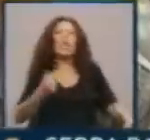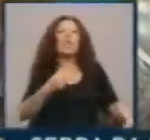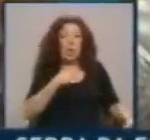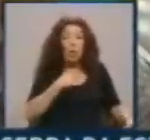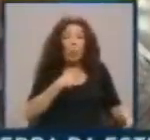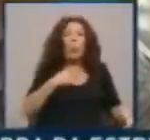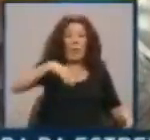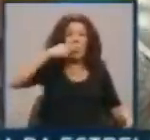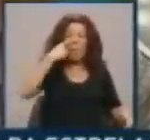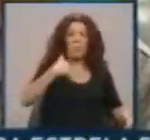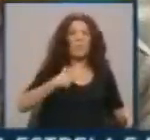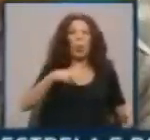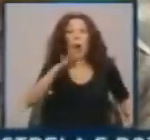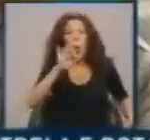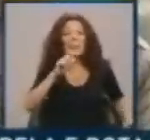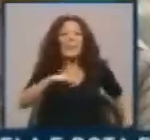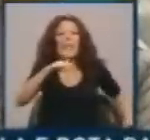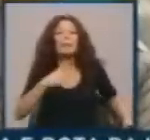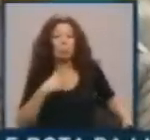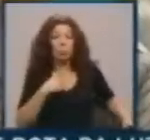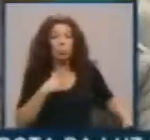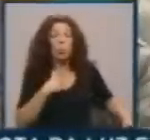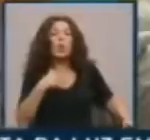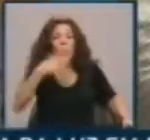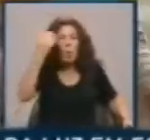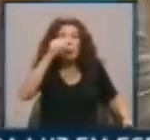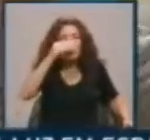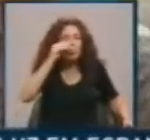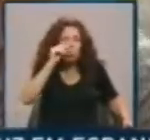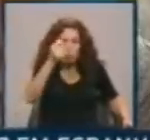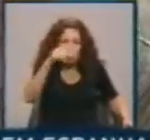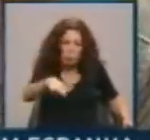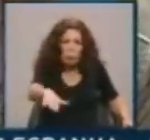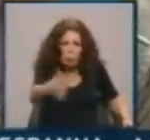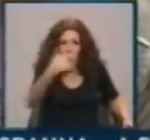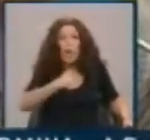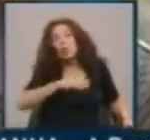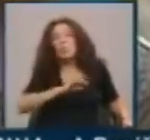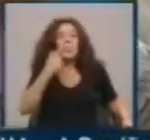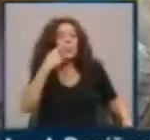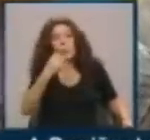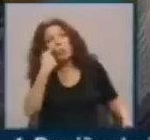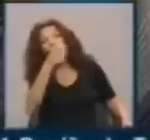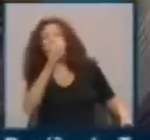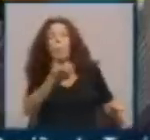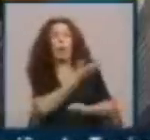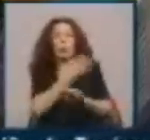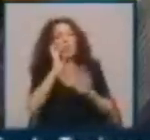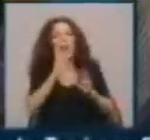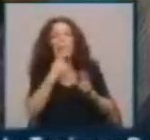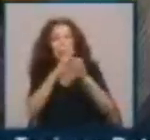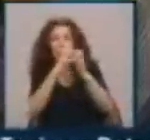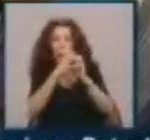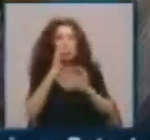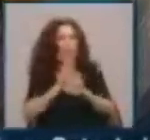com esta idade quase com 80 anos. Era rapazito, sempre conheci o palácio aqui neste estado. Mas